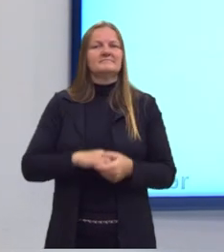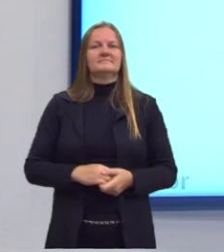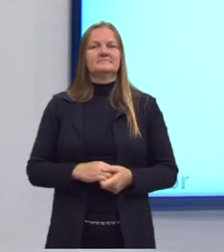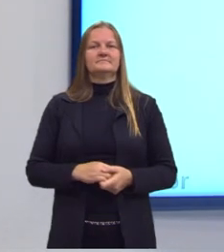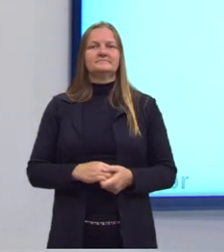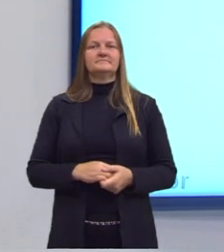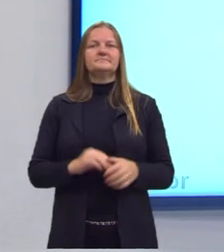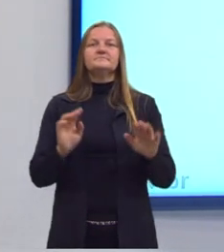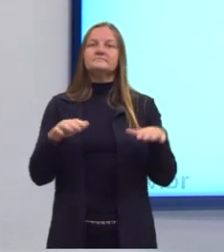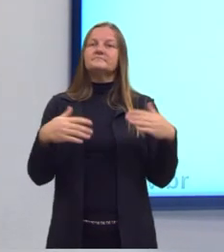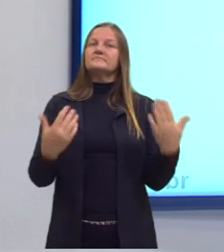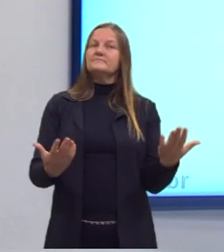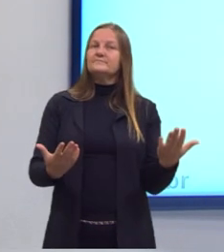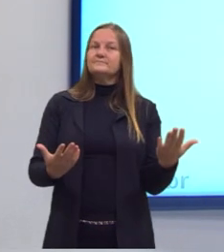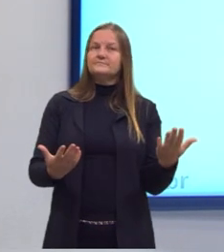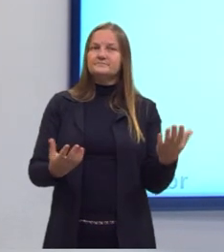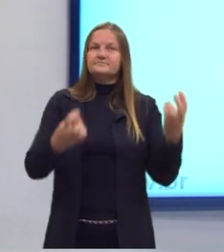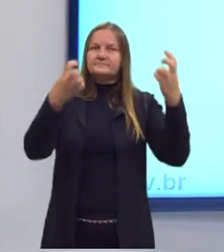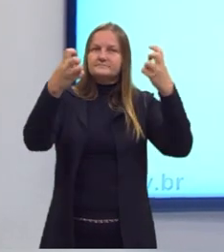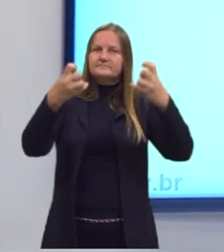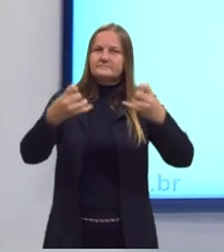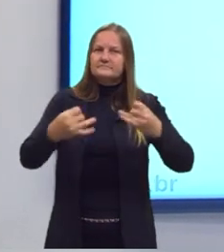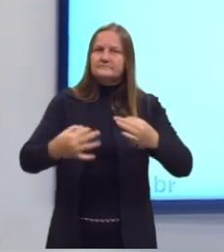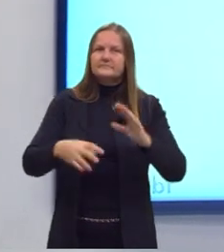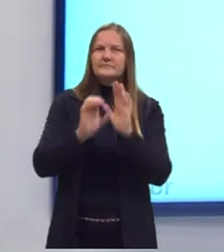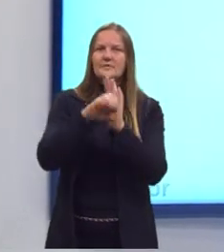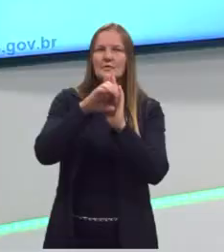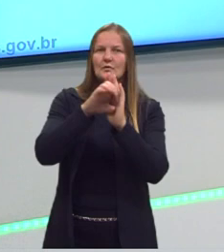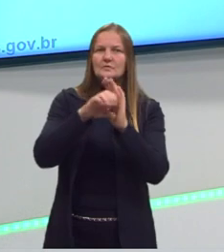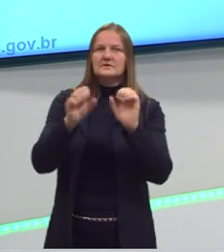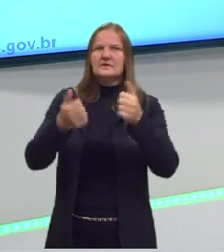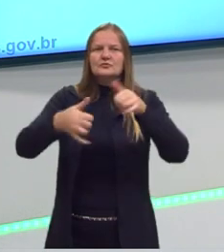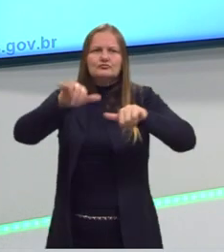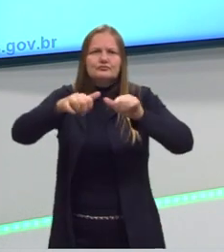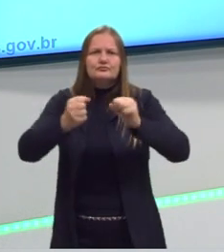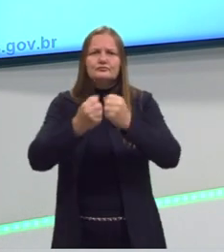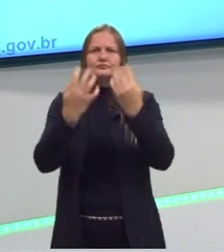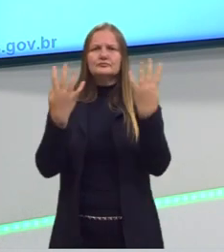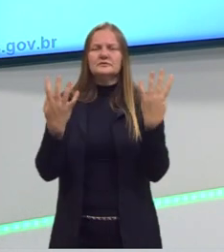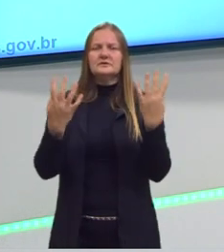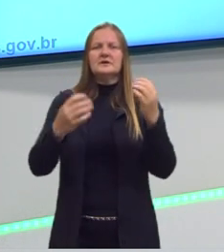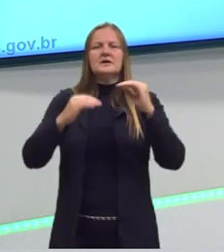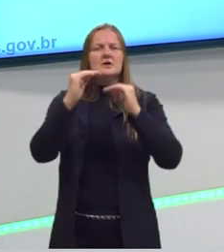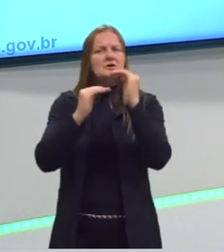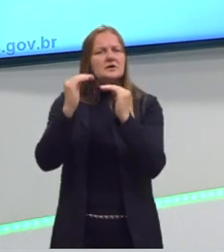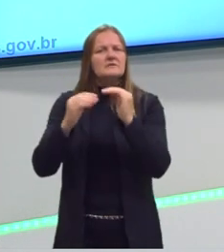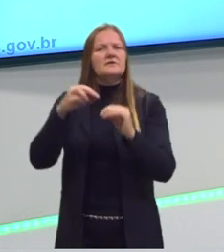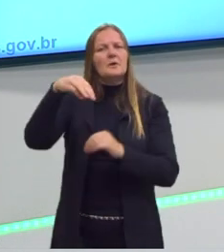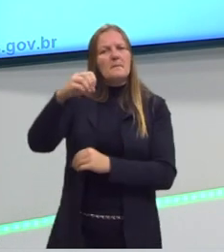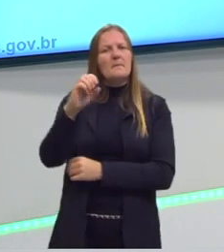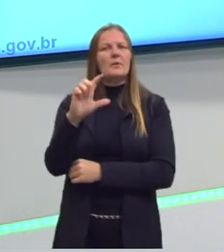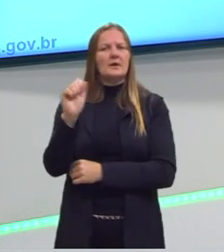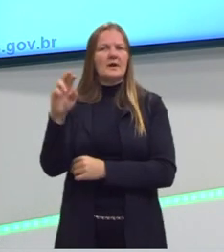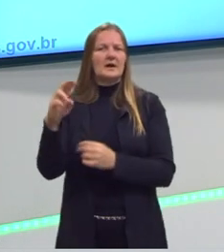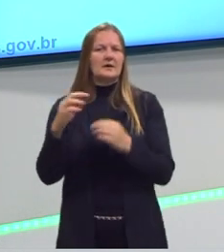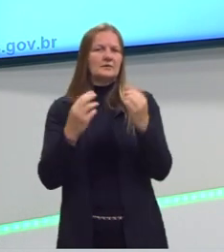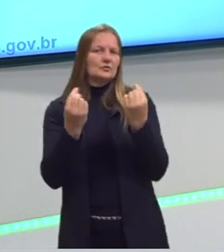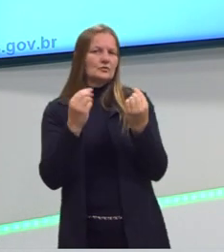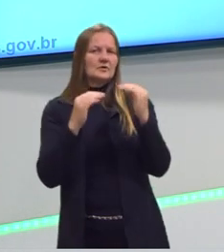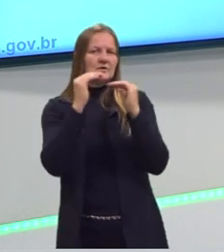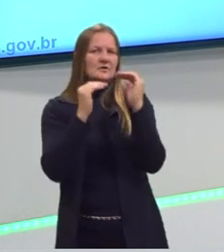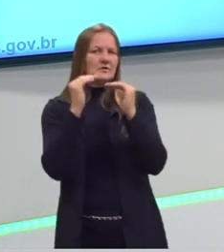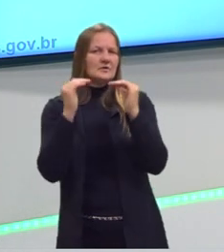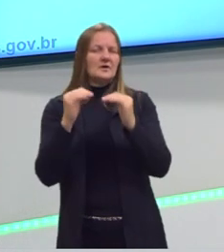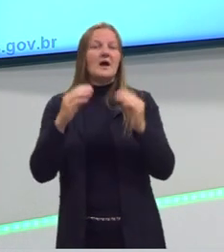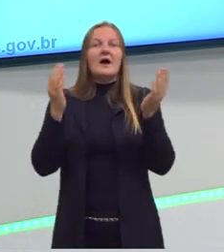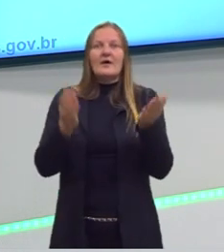Então, falamos de conceitos de estequiometria, falamos de equivalência molar, do que o mol se equivale.